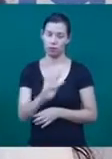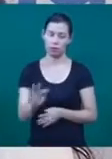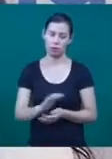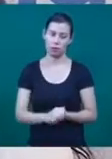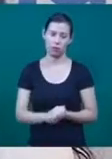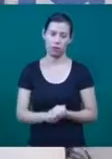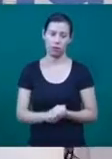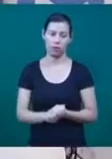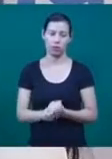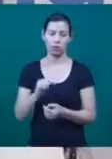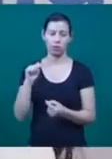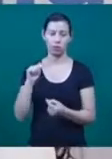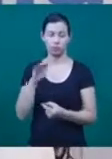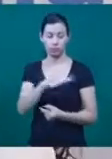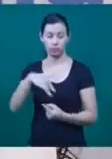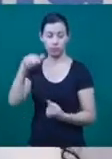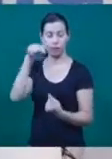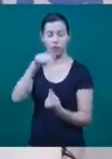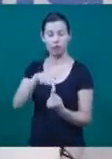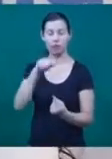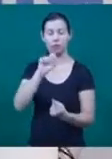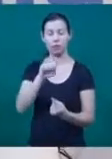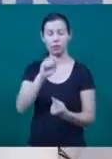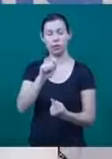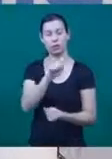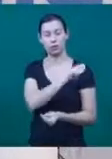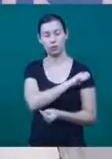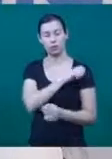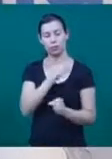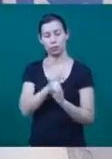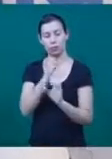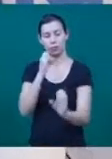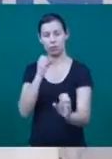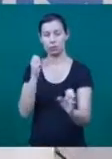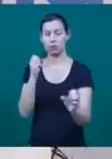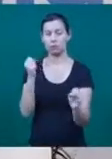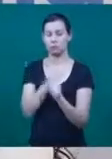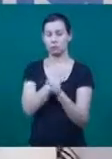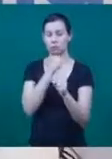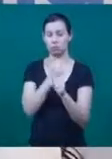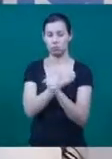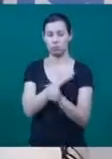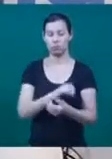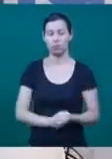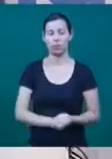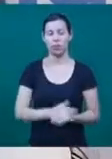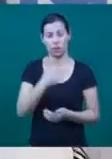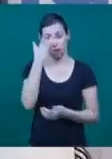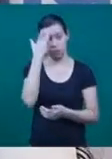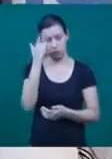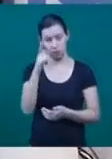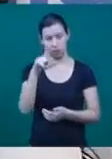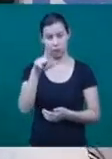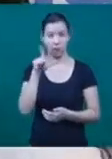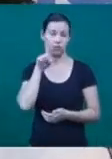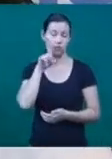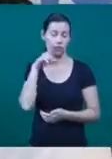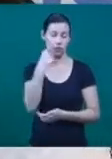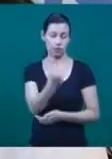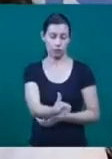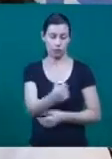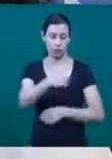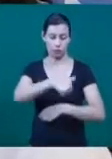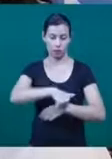o público-alvo é estudante de engenharia civil. E o cine civil vai acontecer amanhã, dia